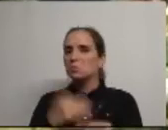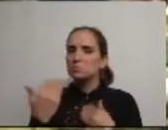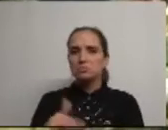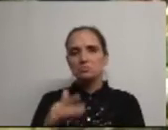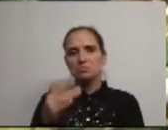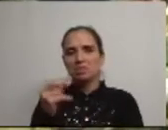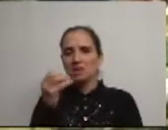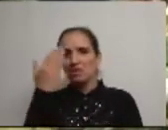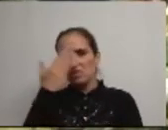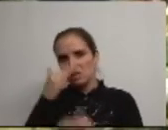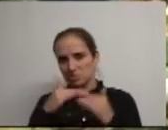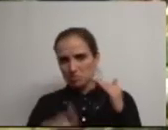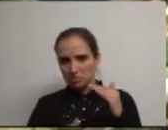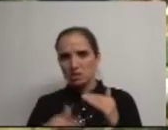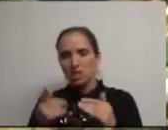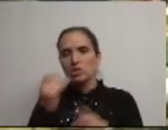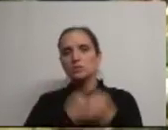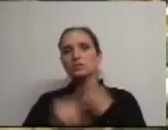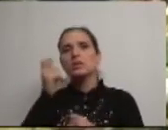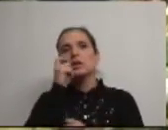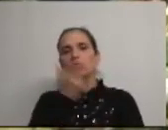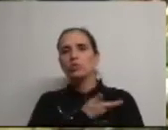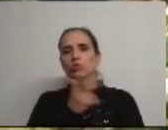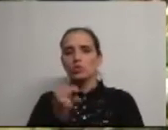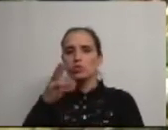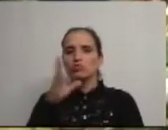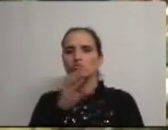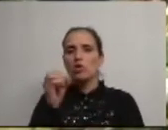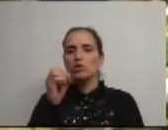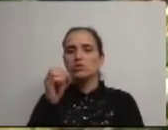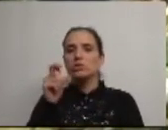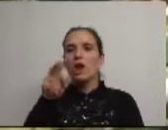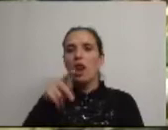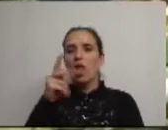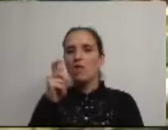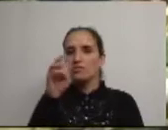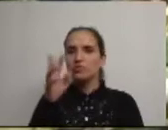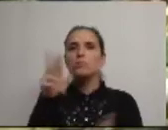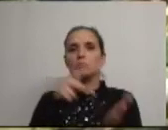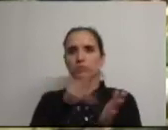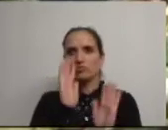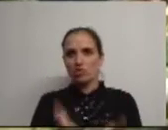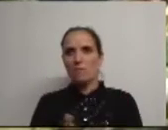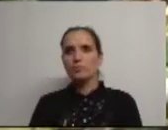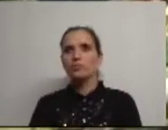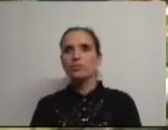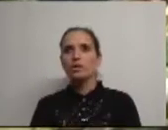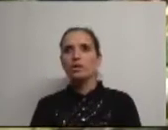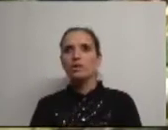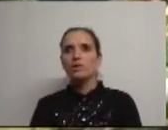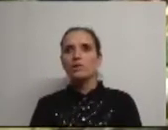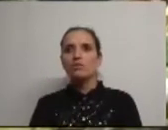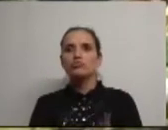dias, e que será substituído pelo Sr. Dr. Jorge Neves Condesso, que já está presente. Portanto, ambos